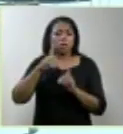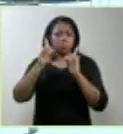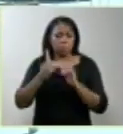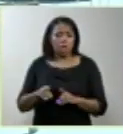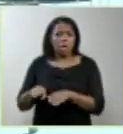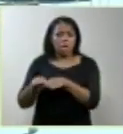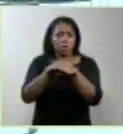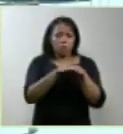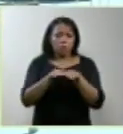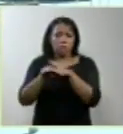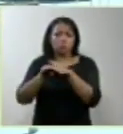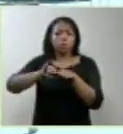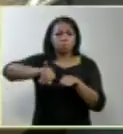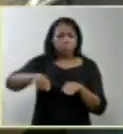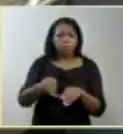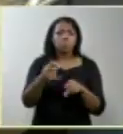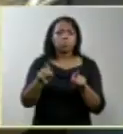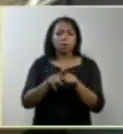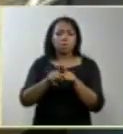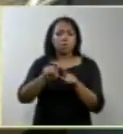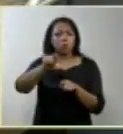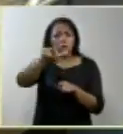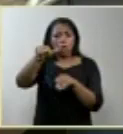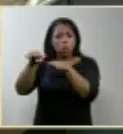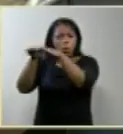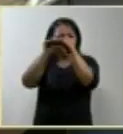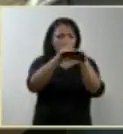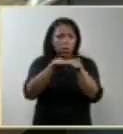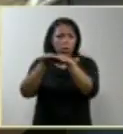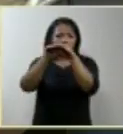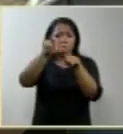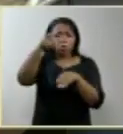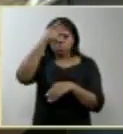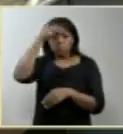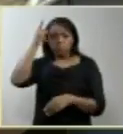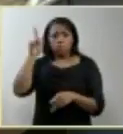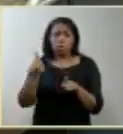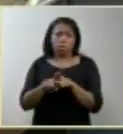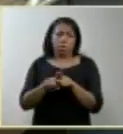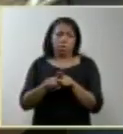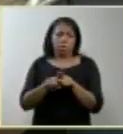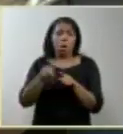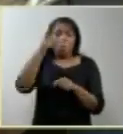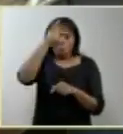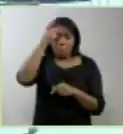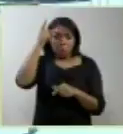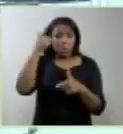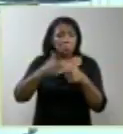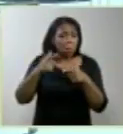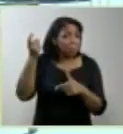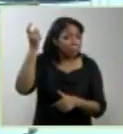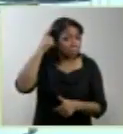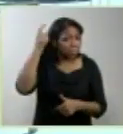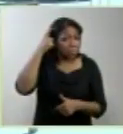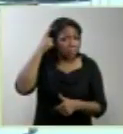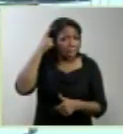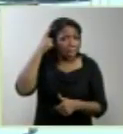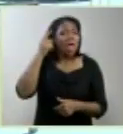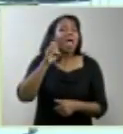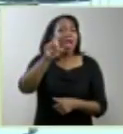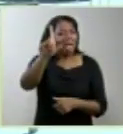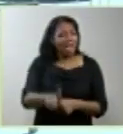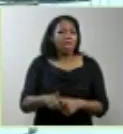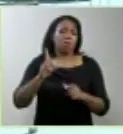inigualdade de oportunidades com as demais pessoas. Então, o anencefalo, ele é um deficiente. Ele não é um morto vivo.